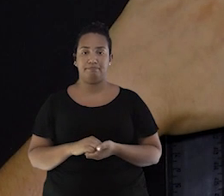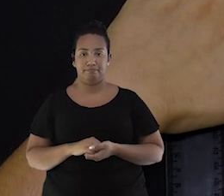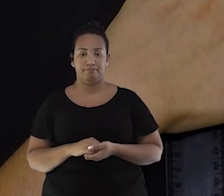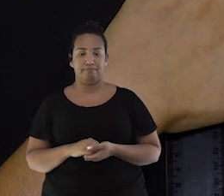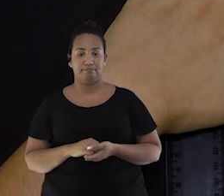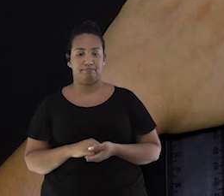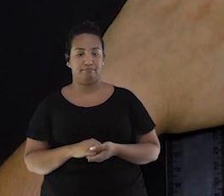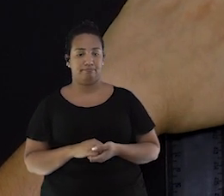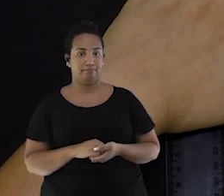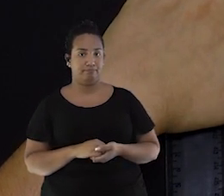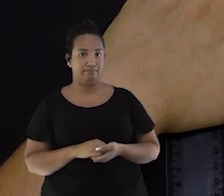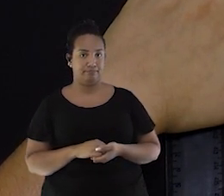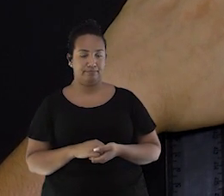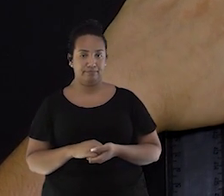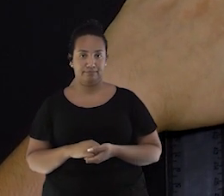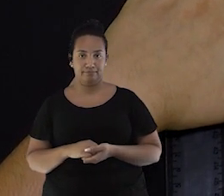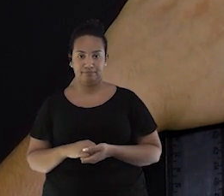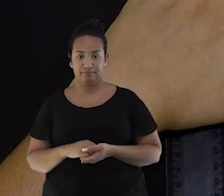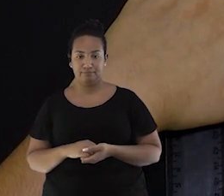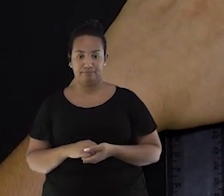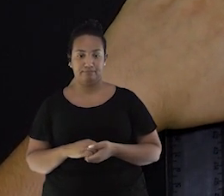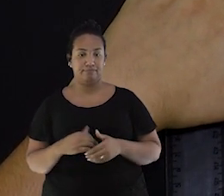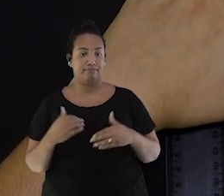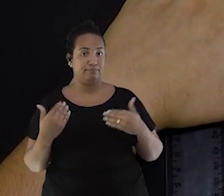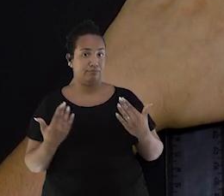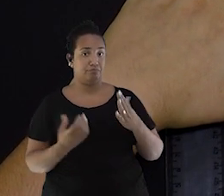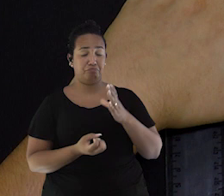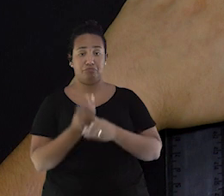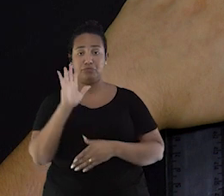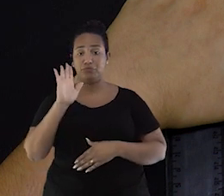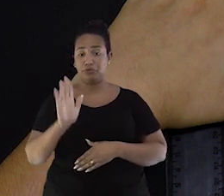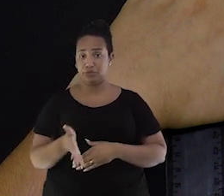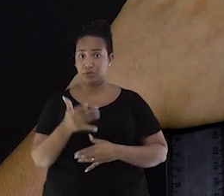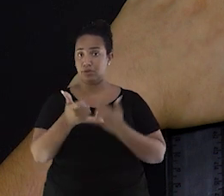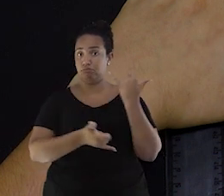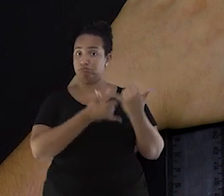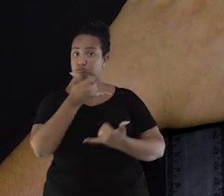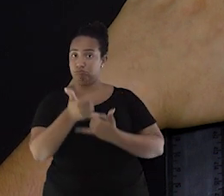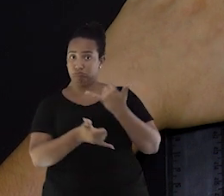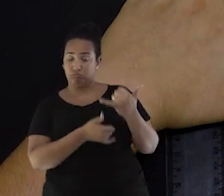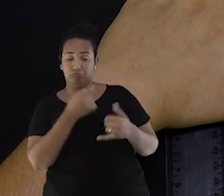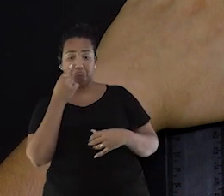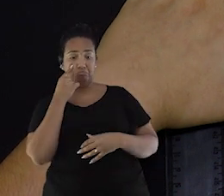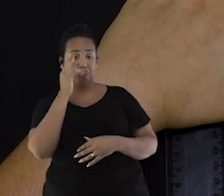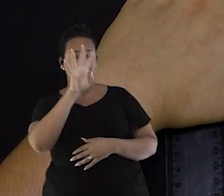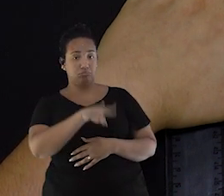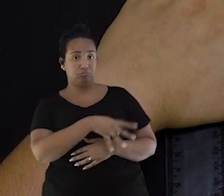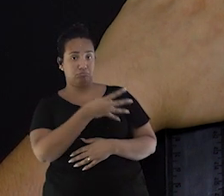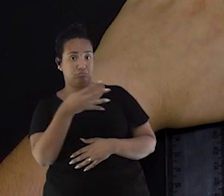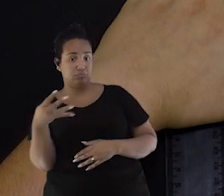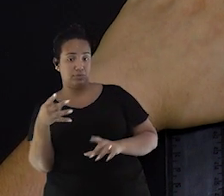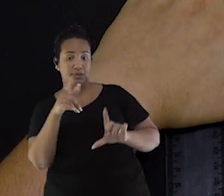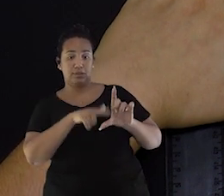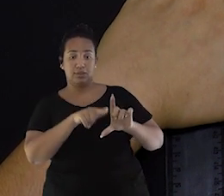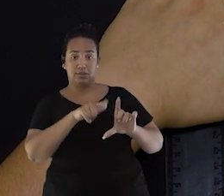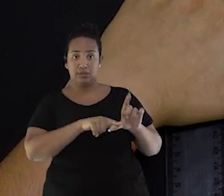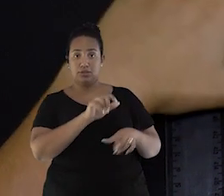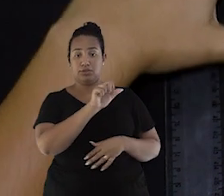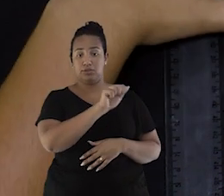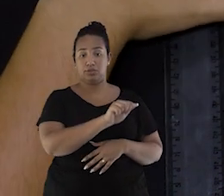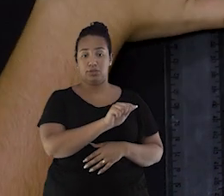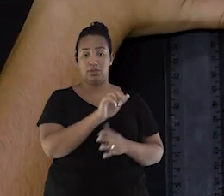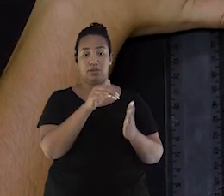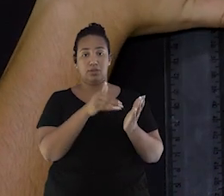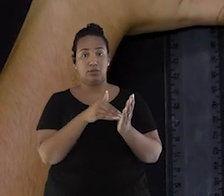Agora que nós já construímos o jogo fazendo os quadriculados, colocando as letras de A até